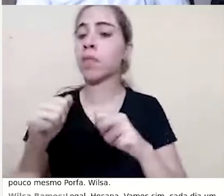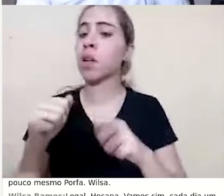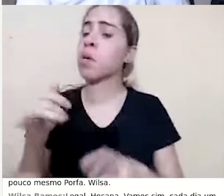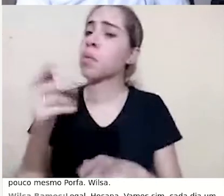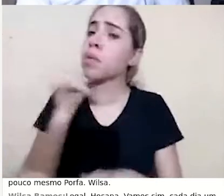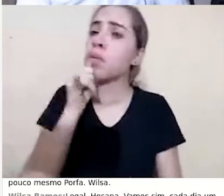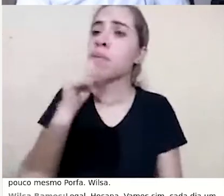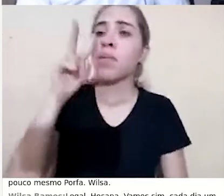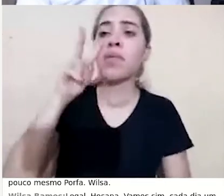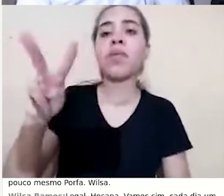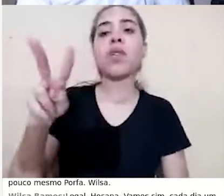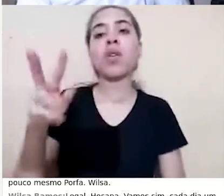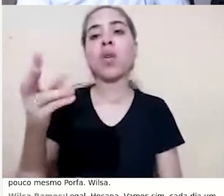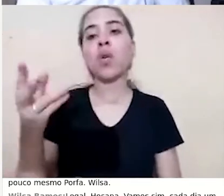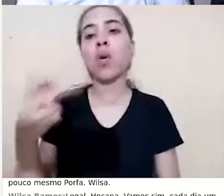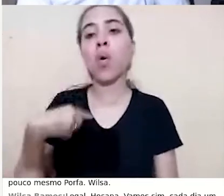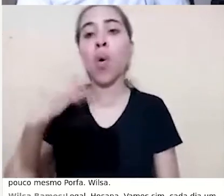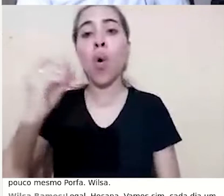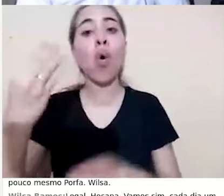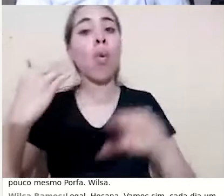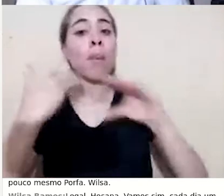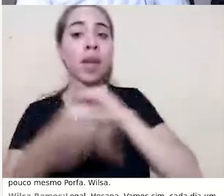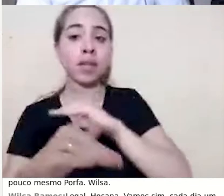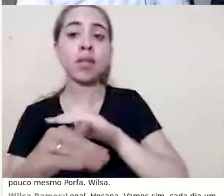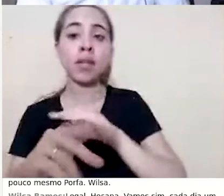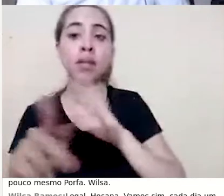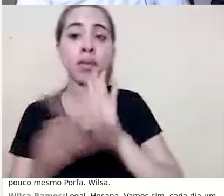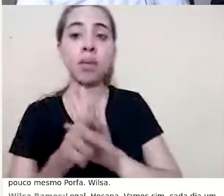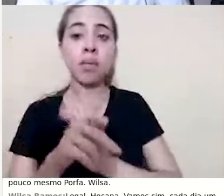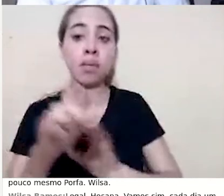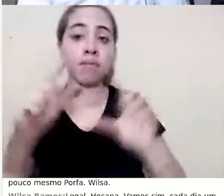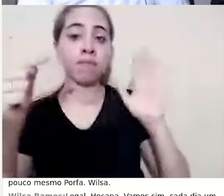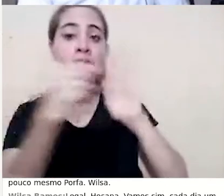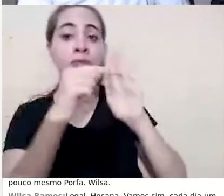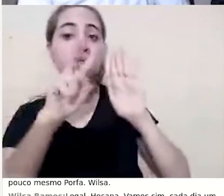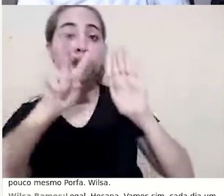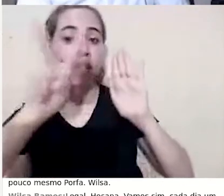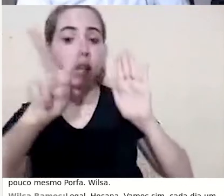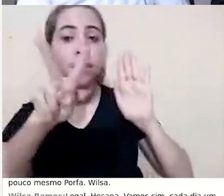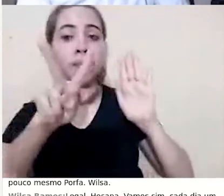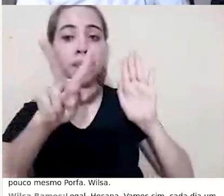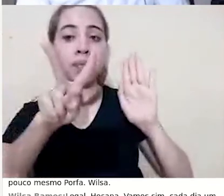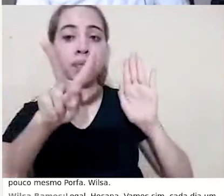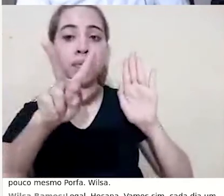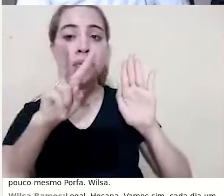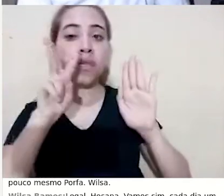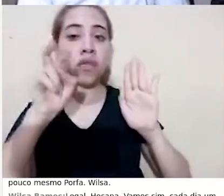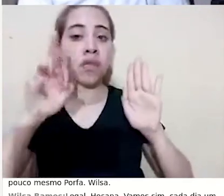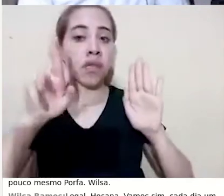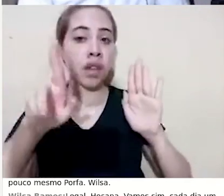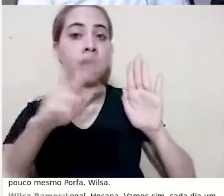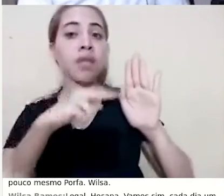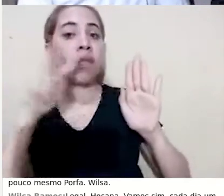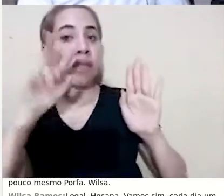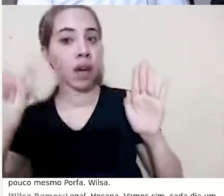ou quem mandou mensagem para o recurso, eu vou selecionar a primeira opção ver, e vou clicar em vai,